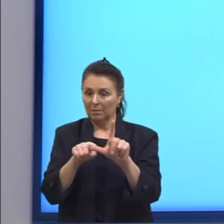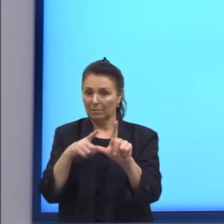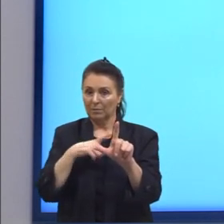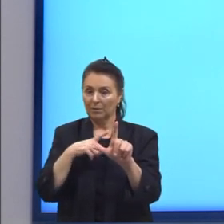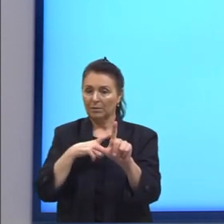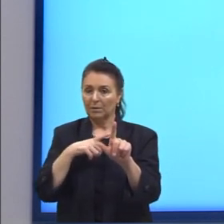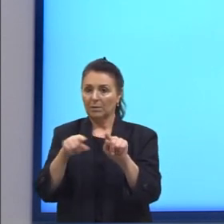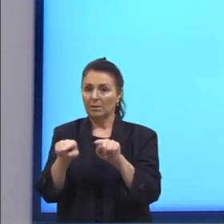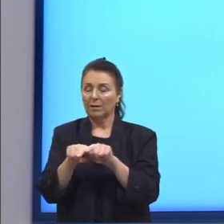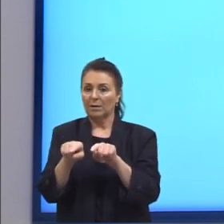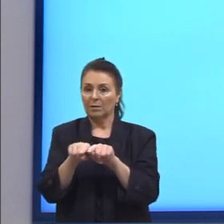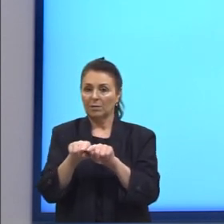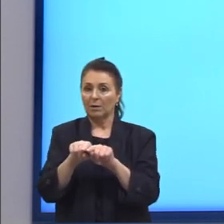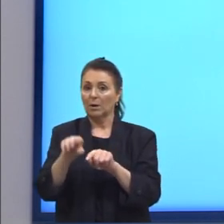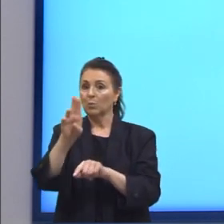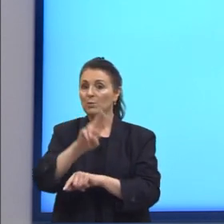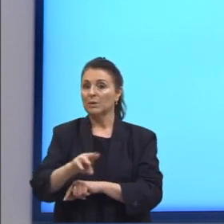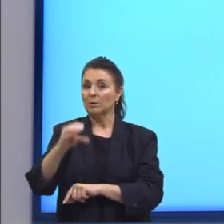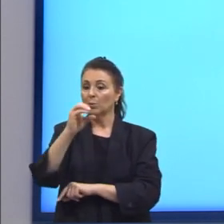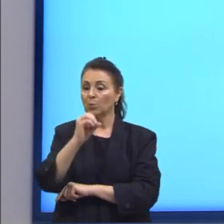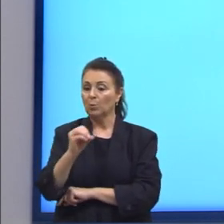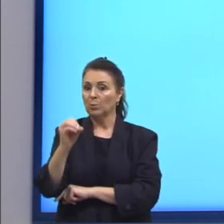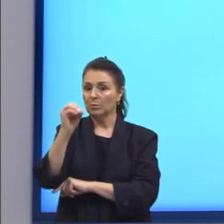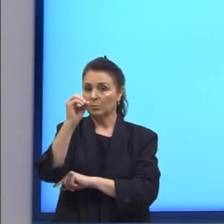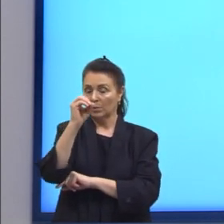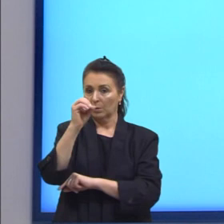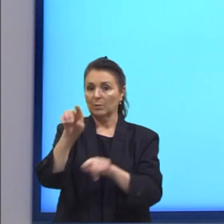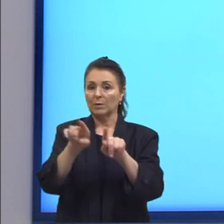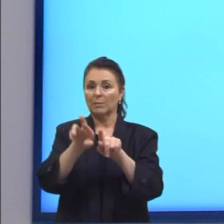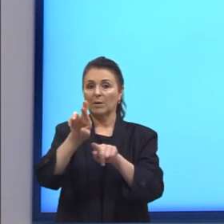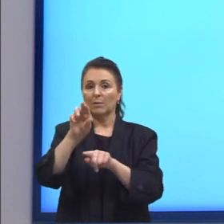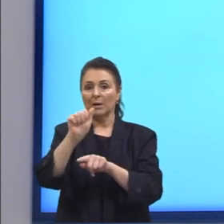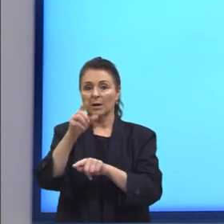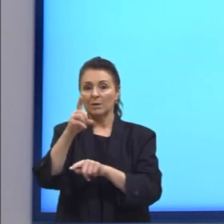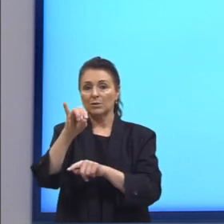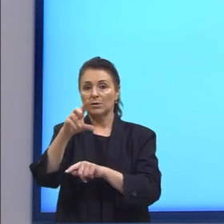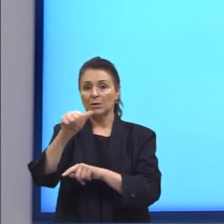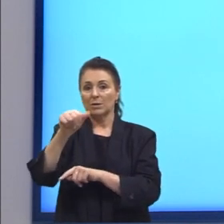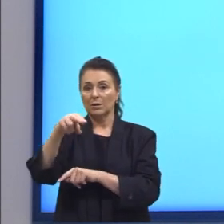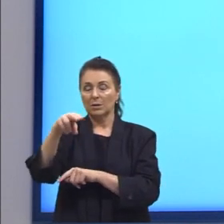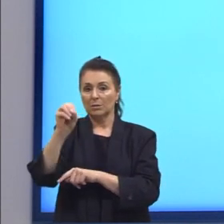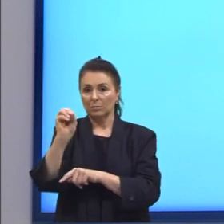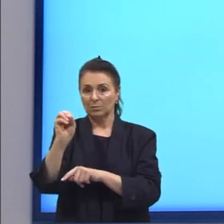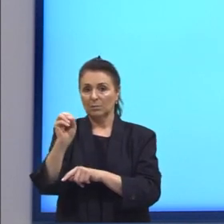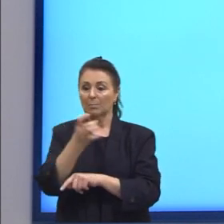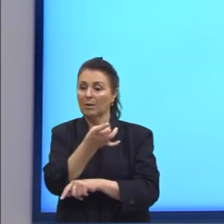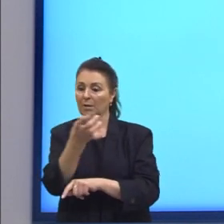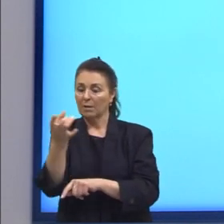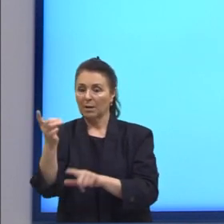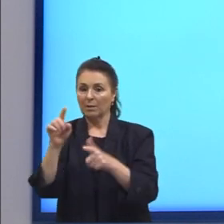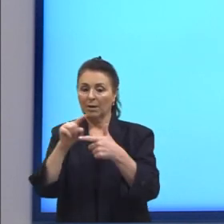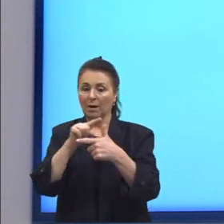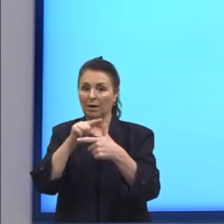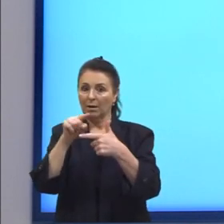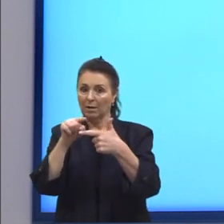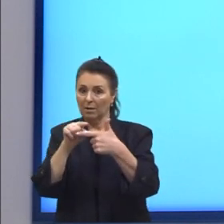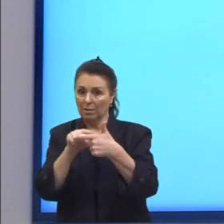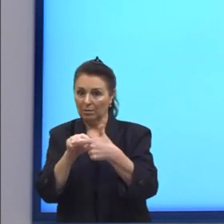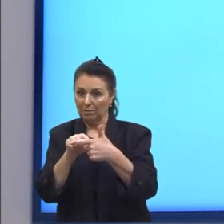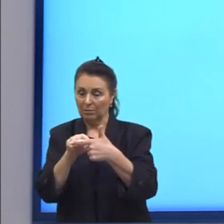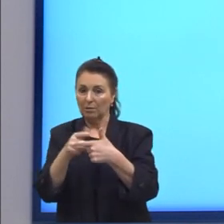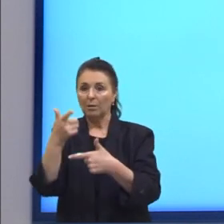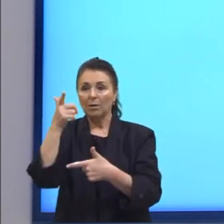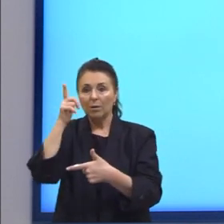unidades, então, em graus e também em radianos para cada um dos ângulos. Aqui nós